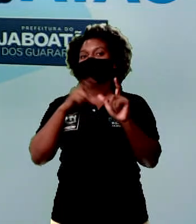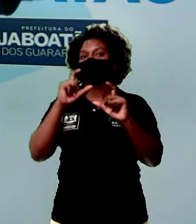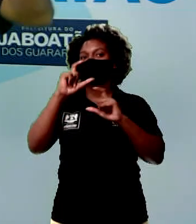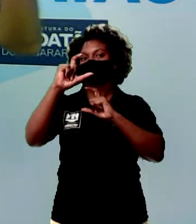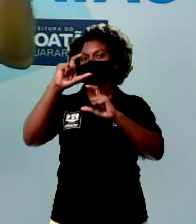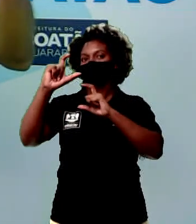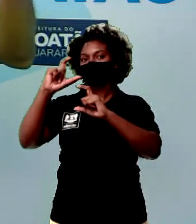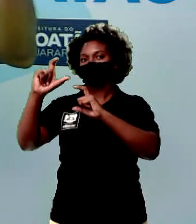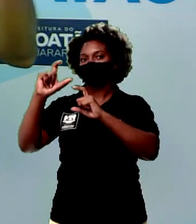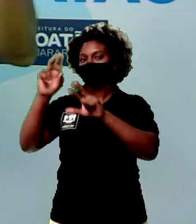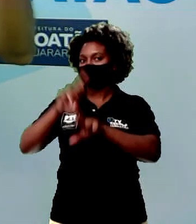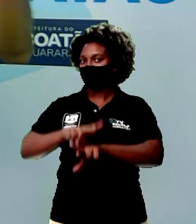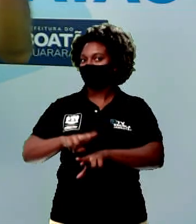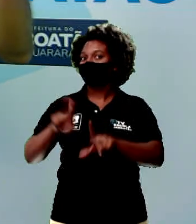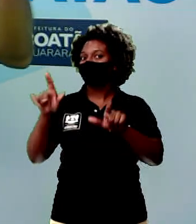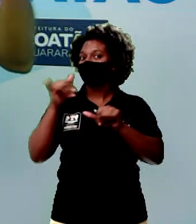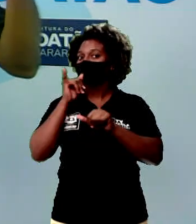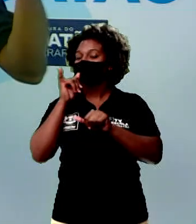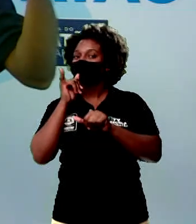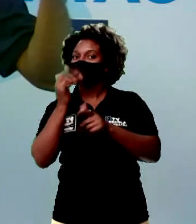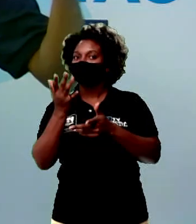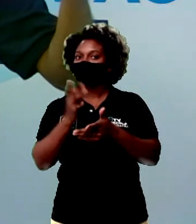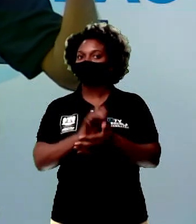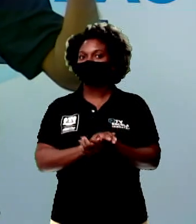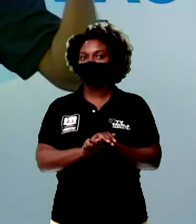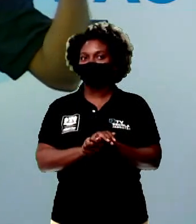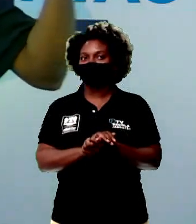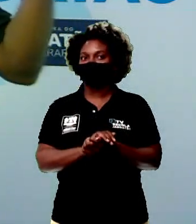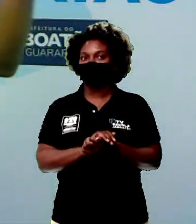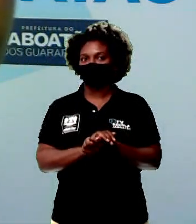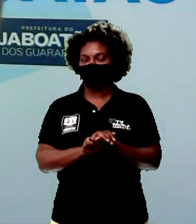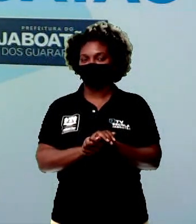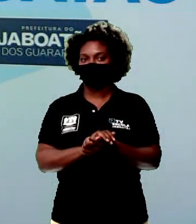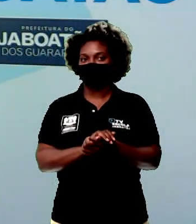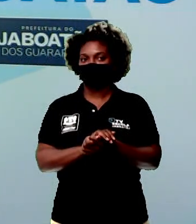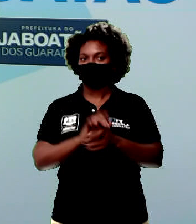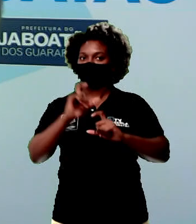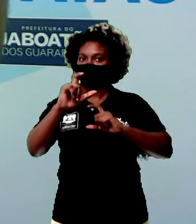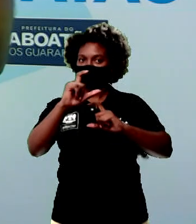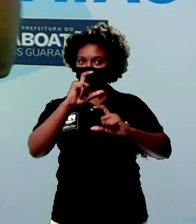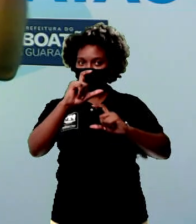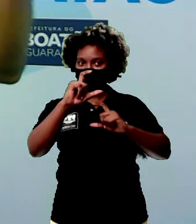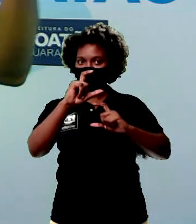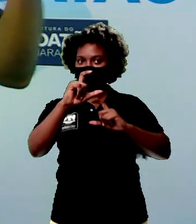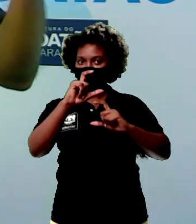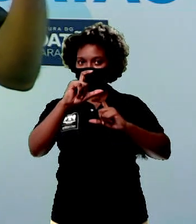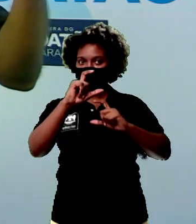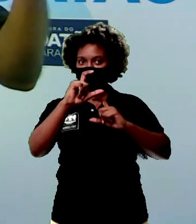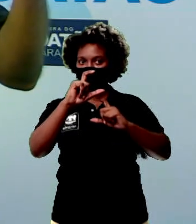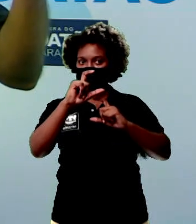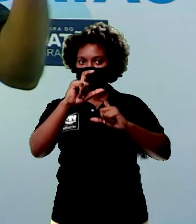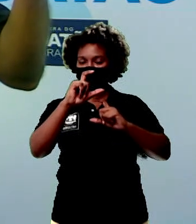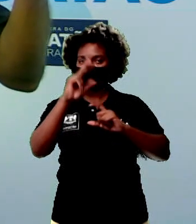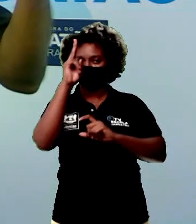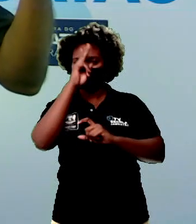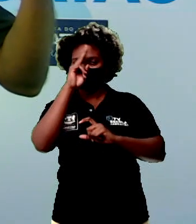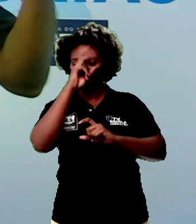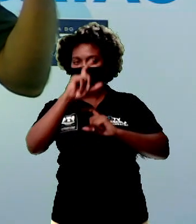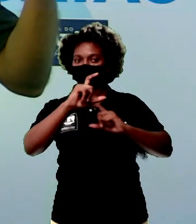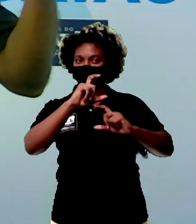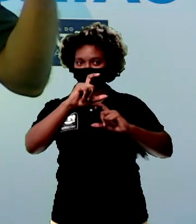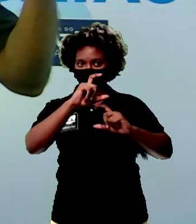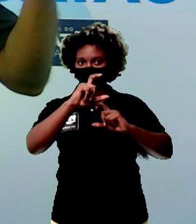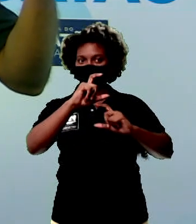diferente, por exemplo, da HQ, da nossa história em